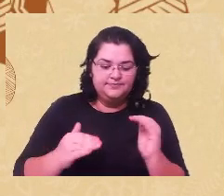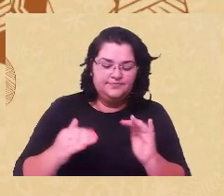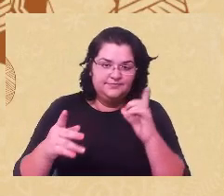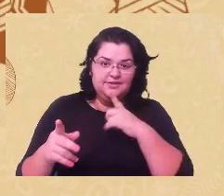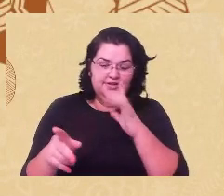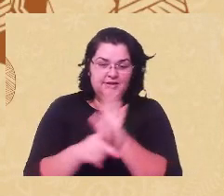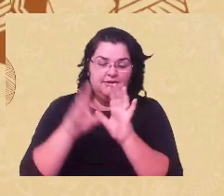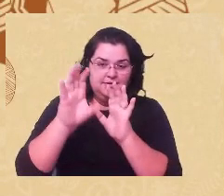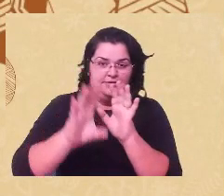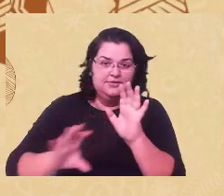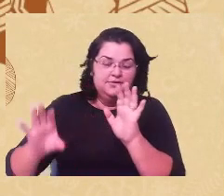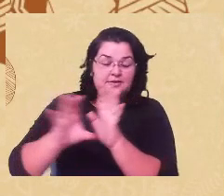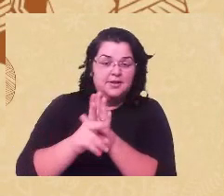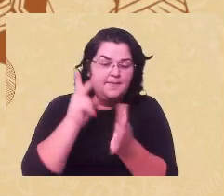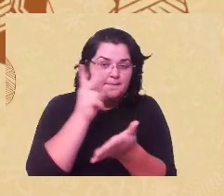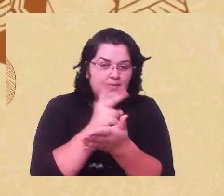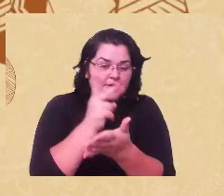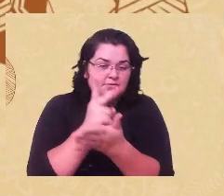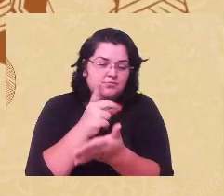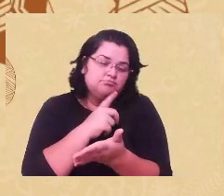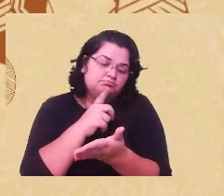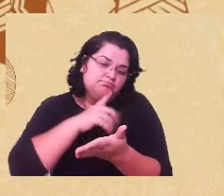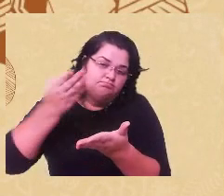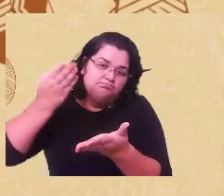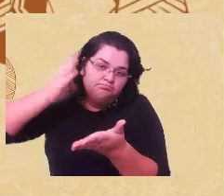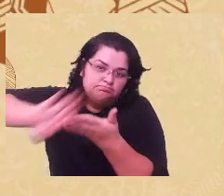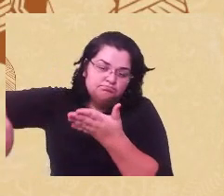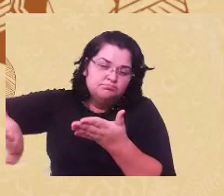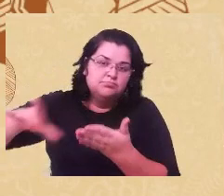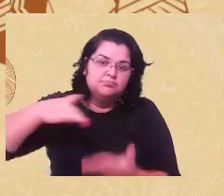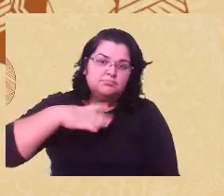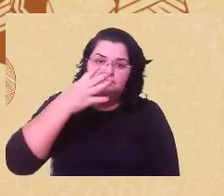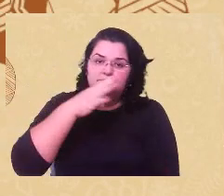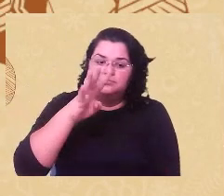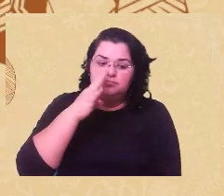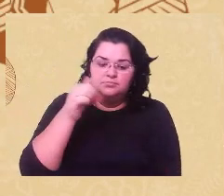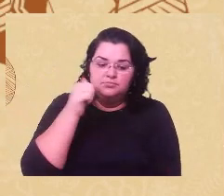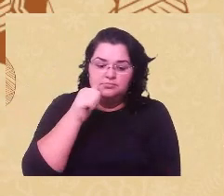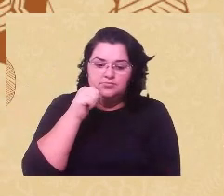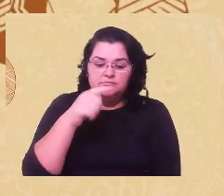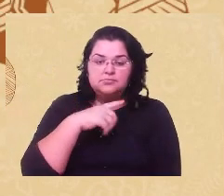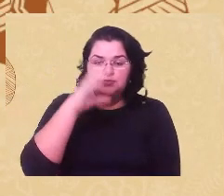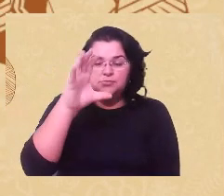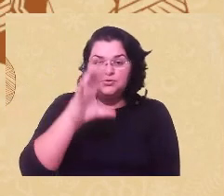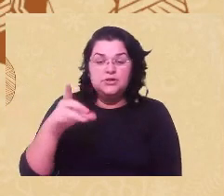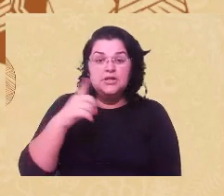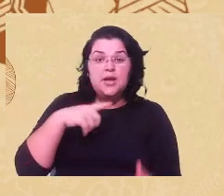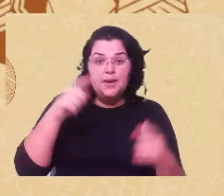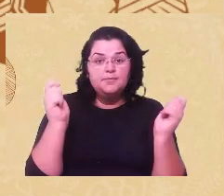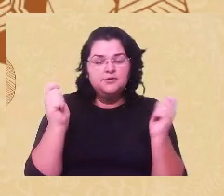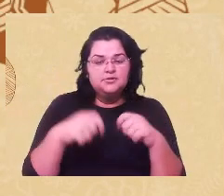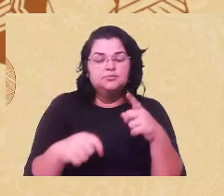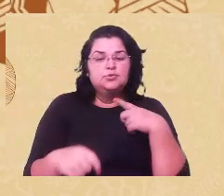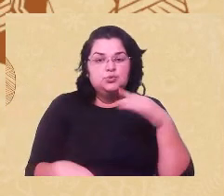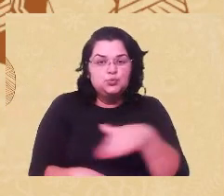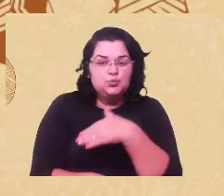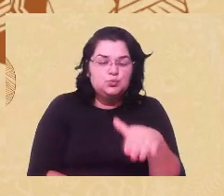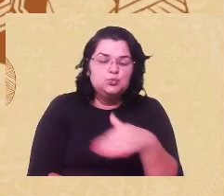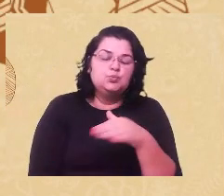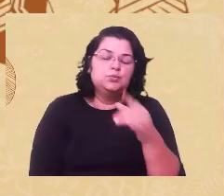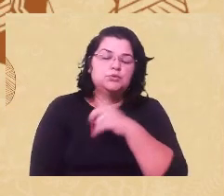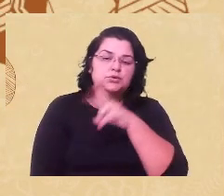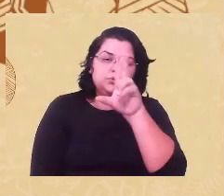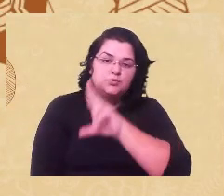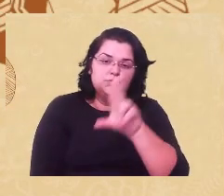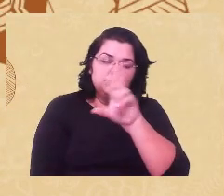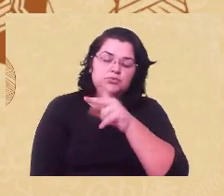que acirraram, né, a denúncia de mulheres lidas como possivelmente em situação de rua, possivelmente usuários de substâncias